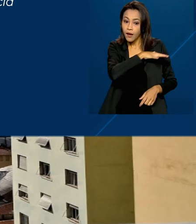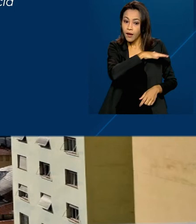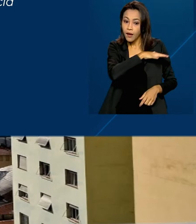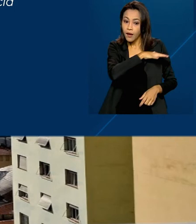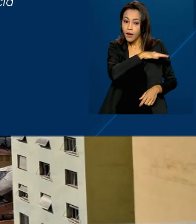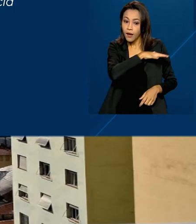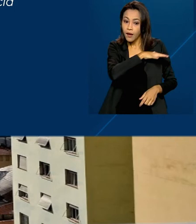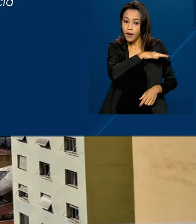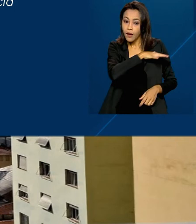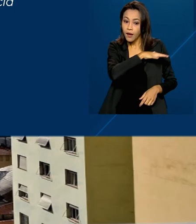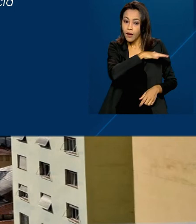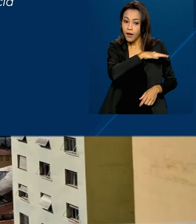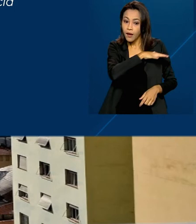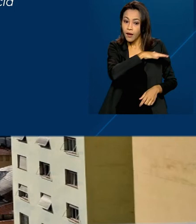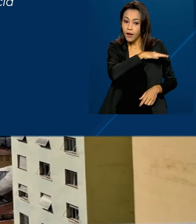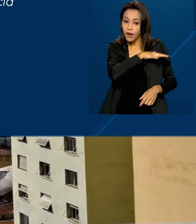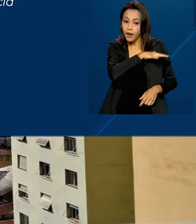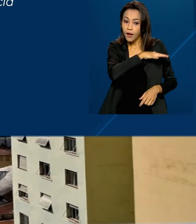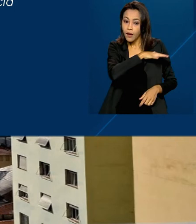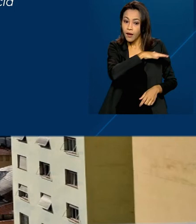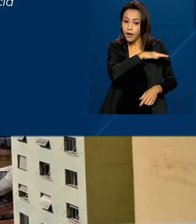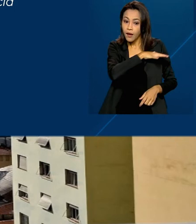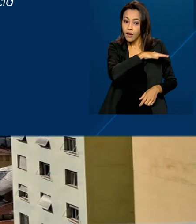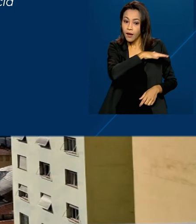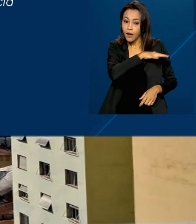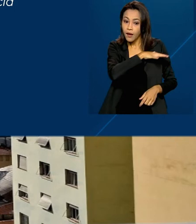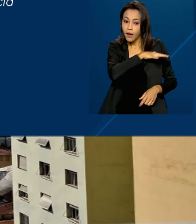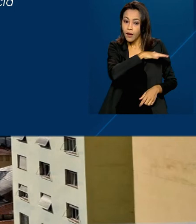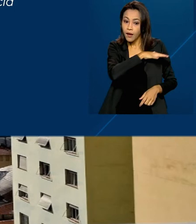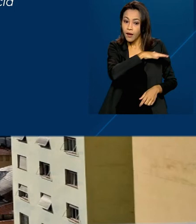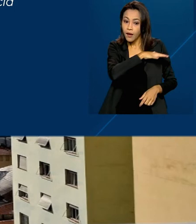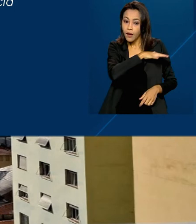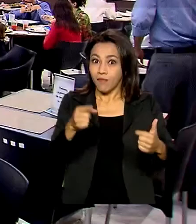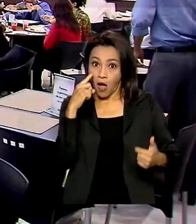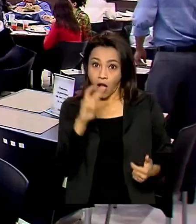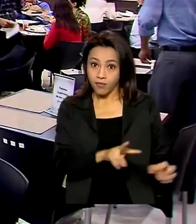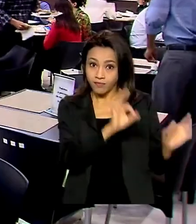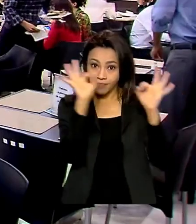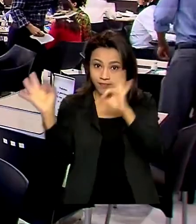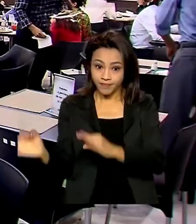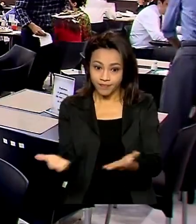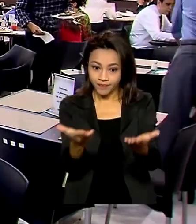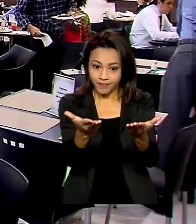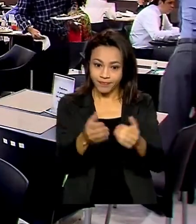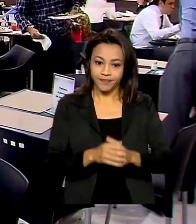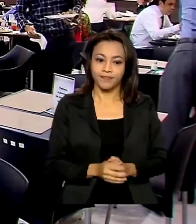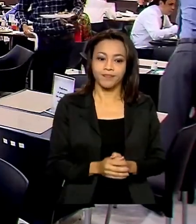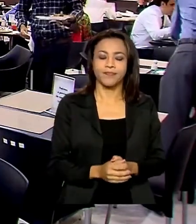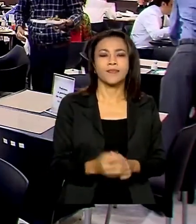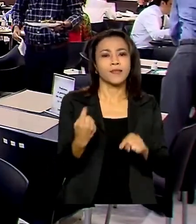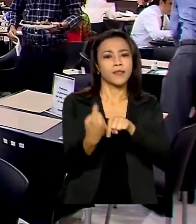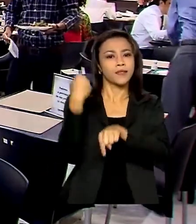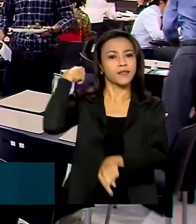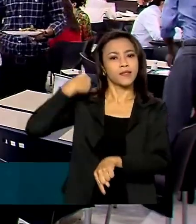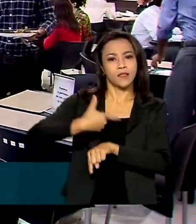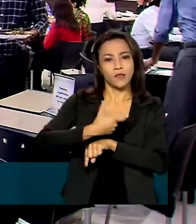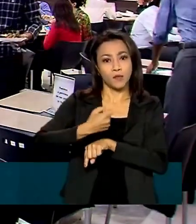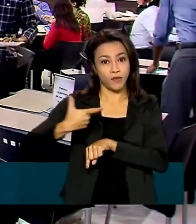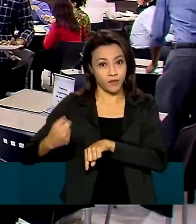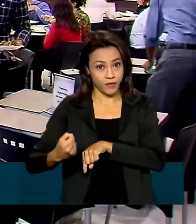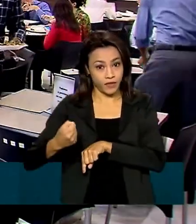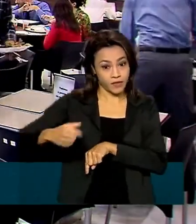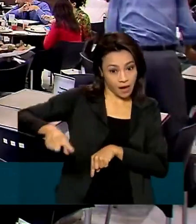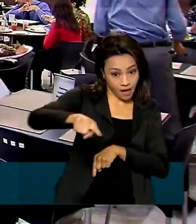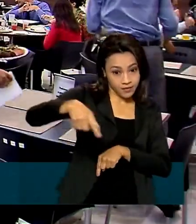em nosso país. Vamos acompanhar este crescimento que está acontecendo agora. Em 2020, o setor de